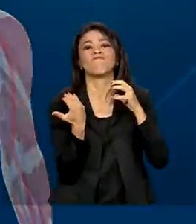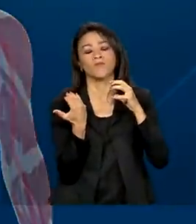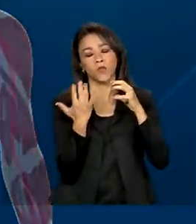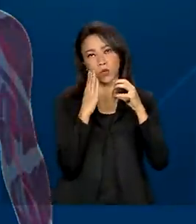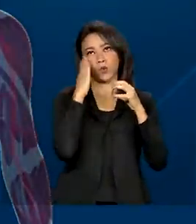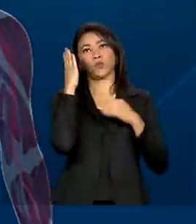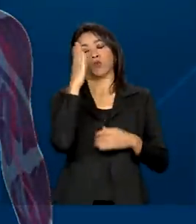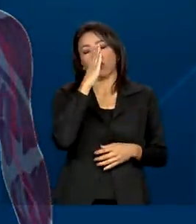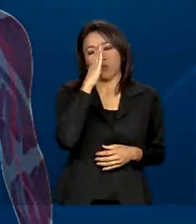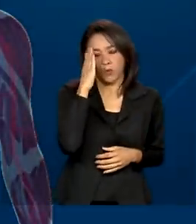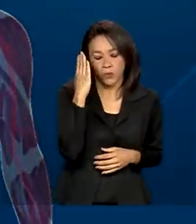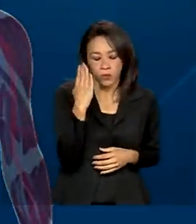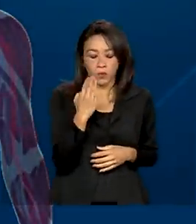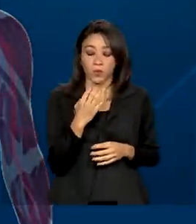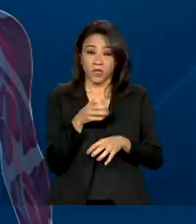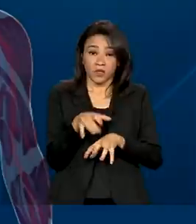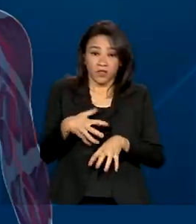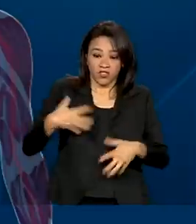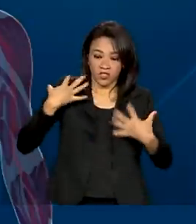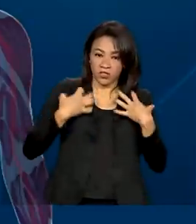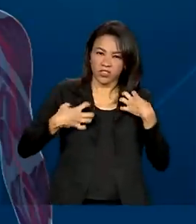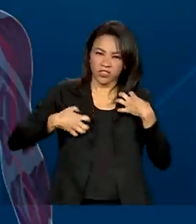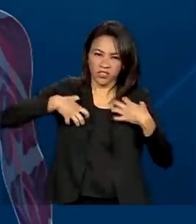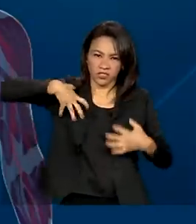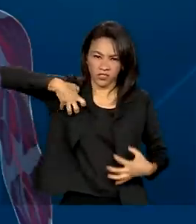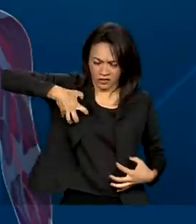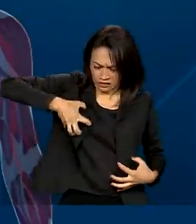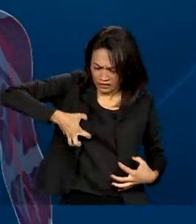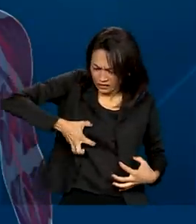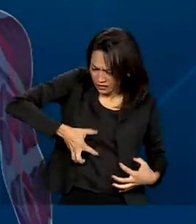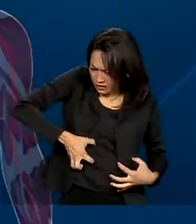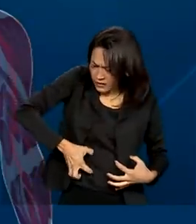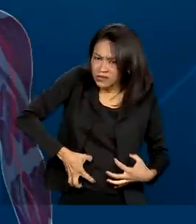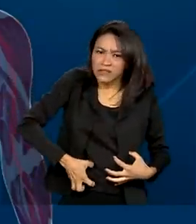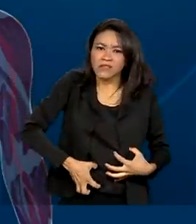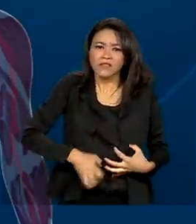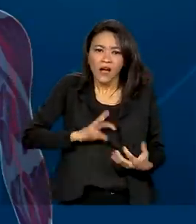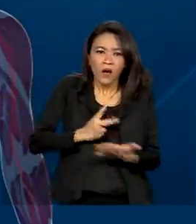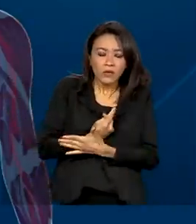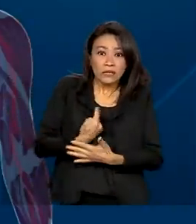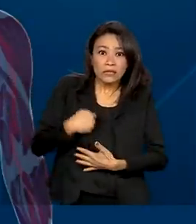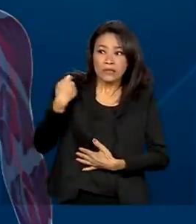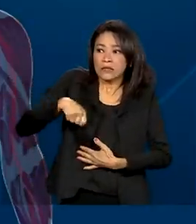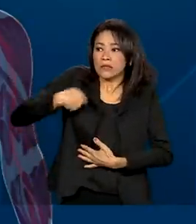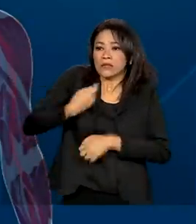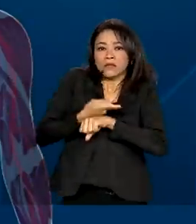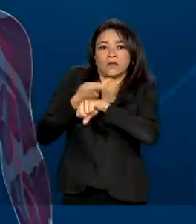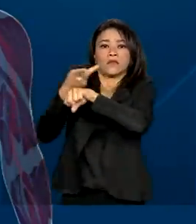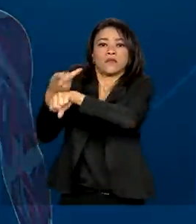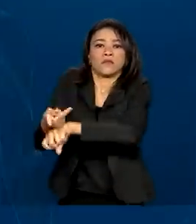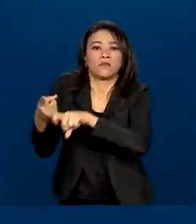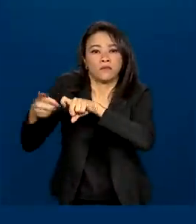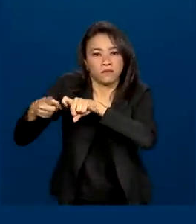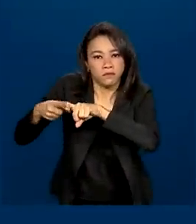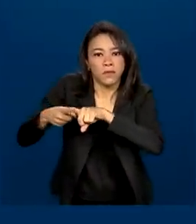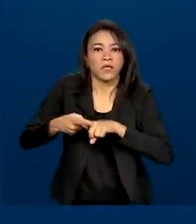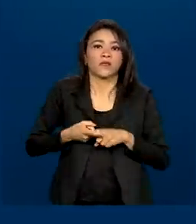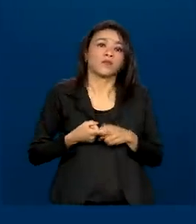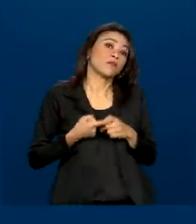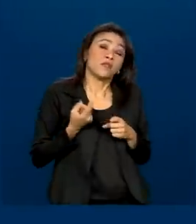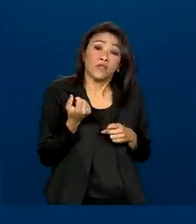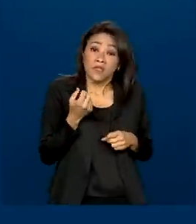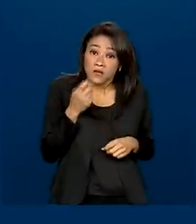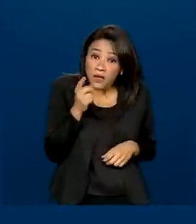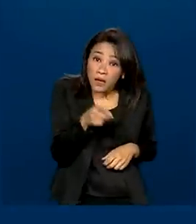Tontura, desorientação e formigamento de um lado do corpo são sintomas para procurar um atendimento de emergência. Mesmo sem